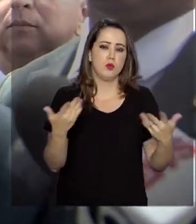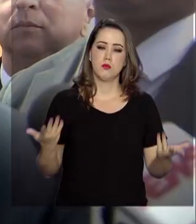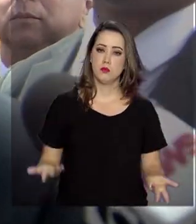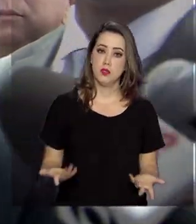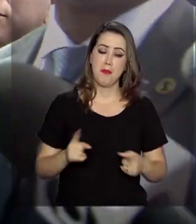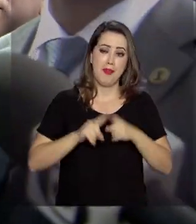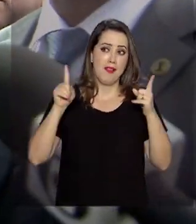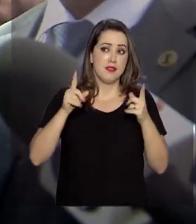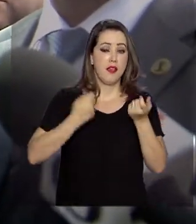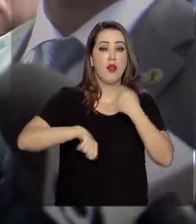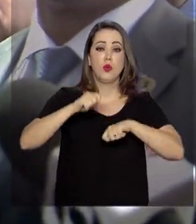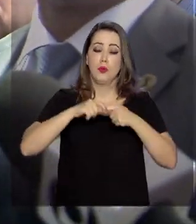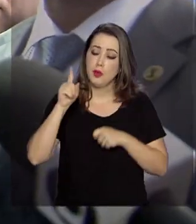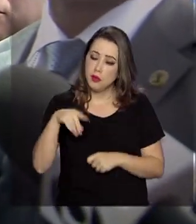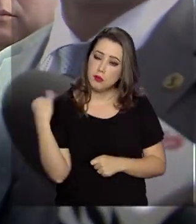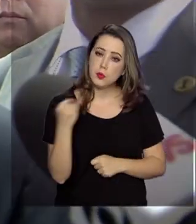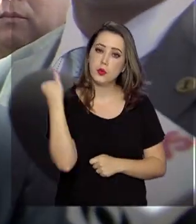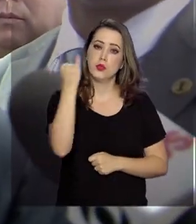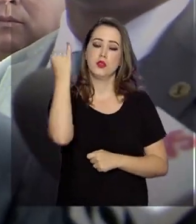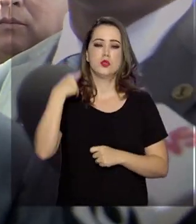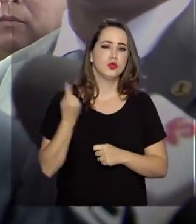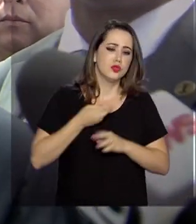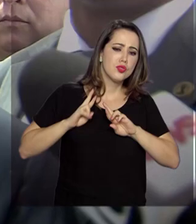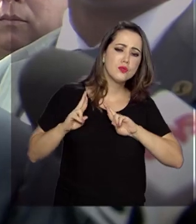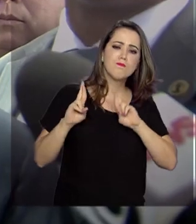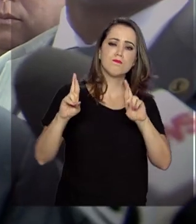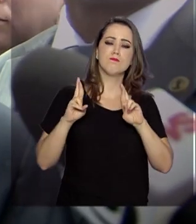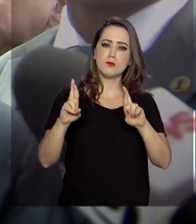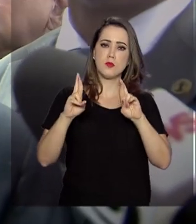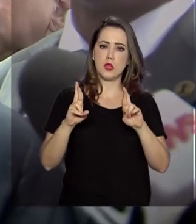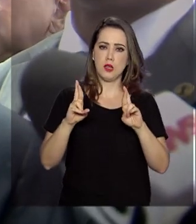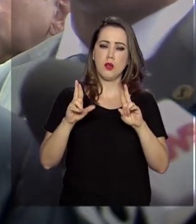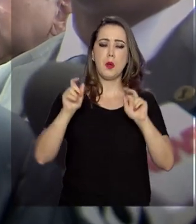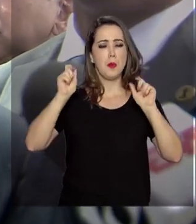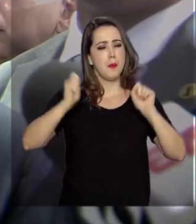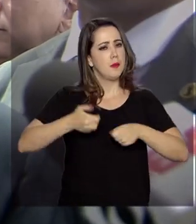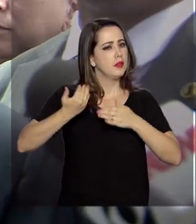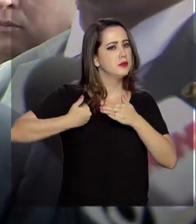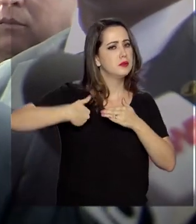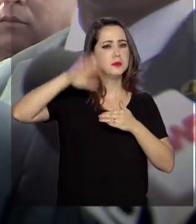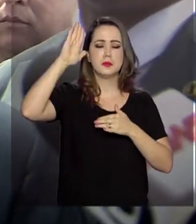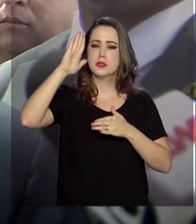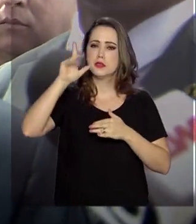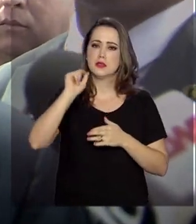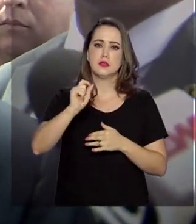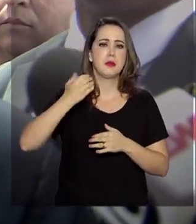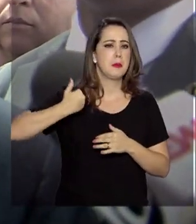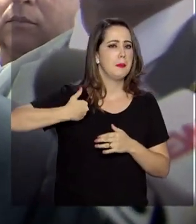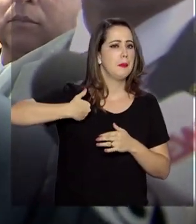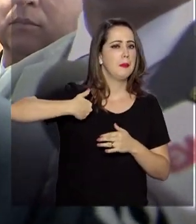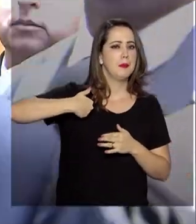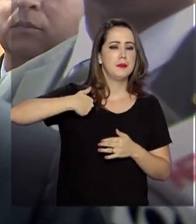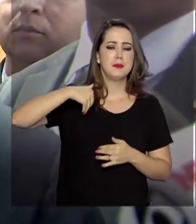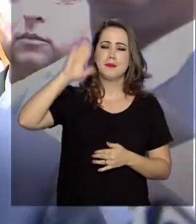Agora, a economia é importante e a gente espera que ela passe da forma mais